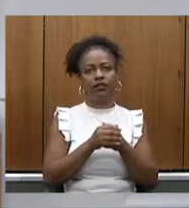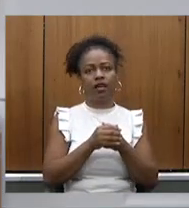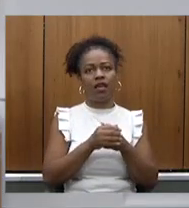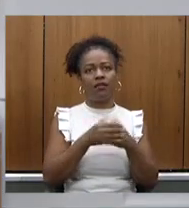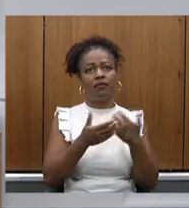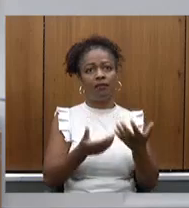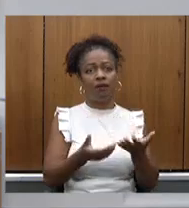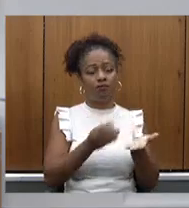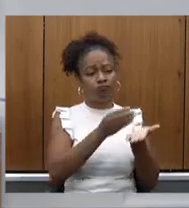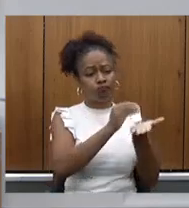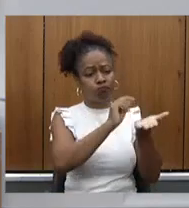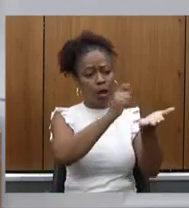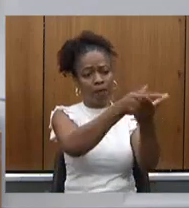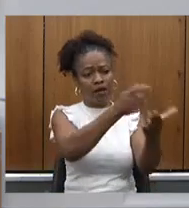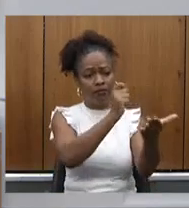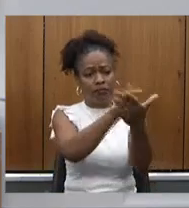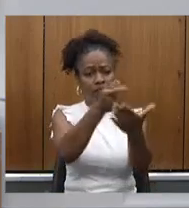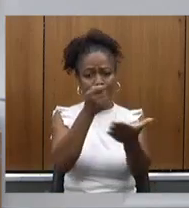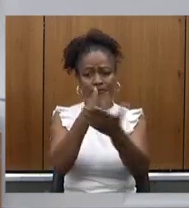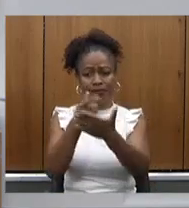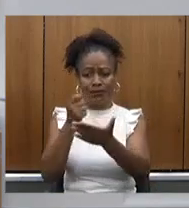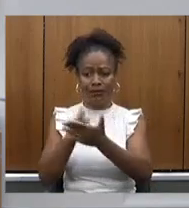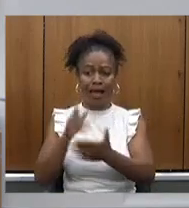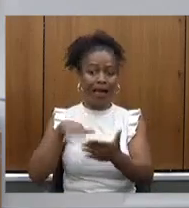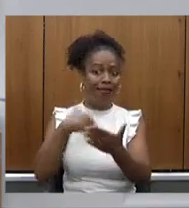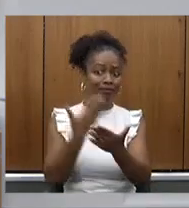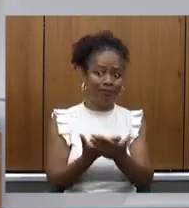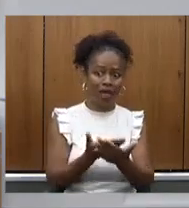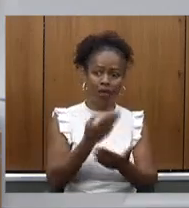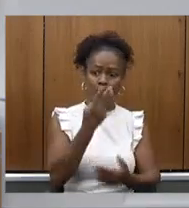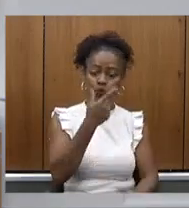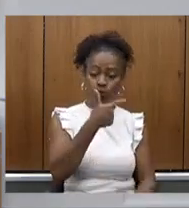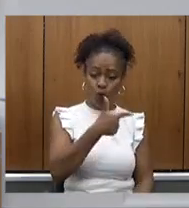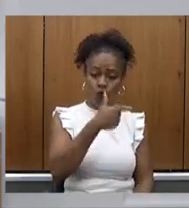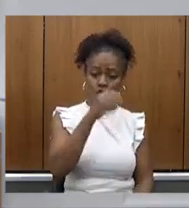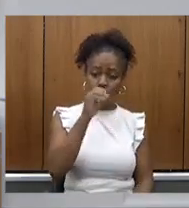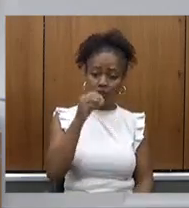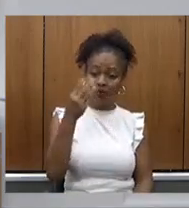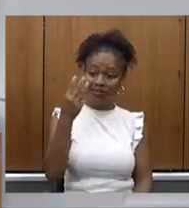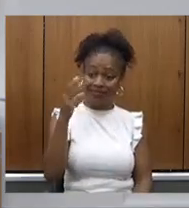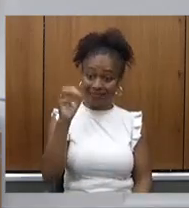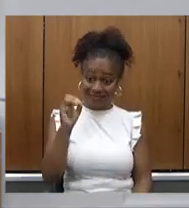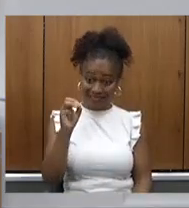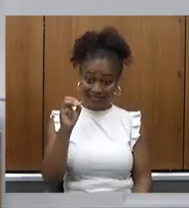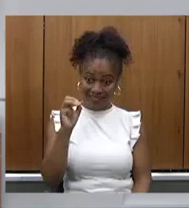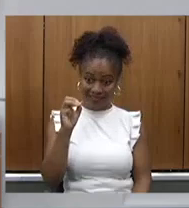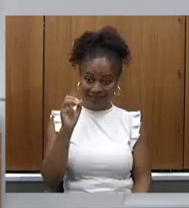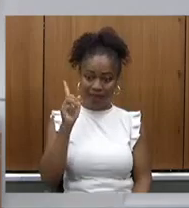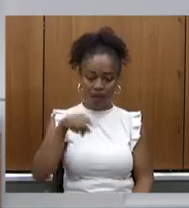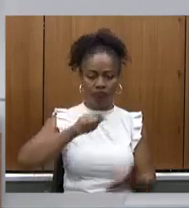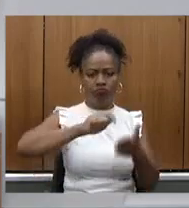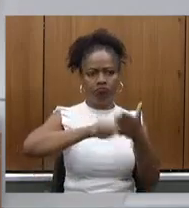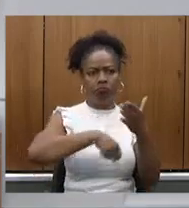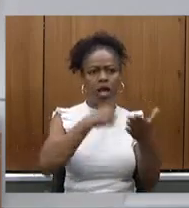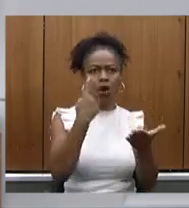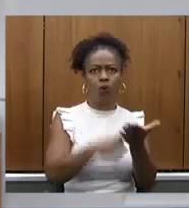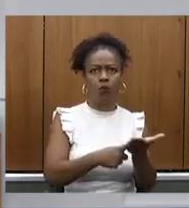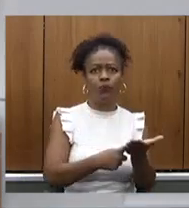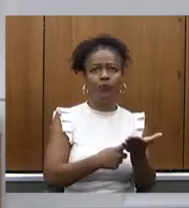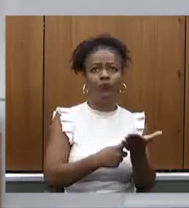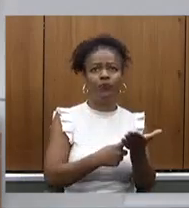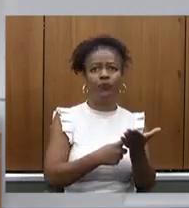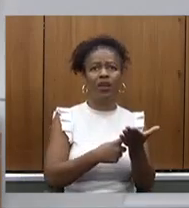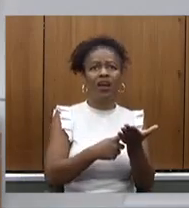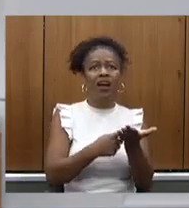devidamente pagos em 2030 e chamou a atenção que esse acordo ele foi celebrado sem